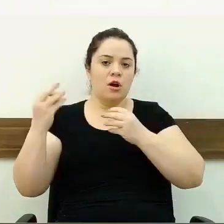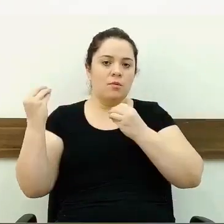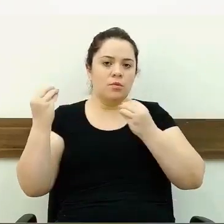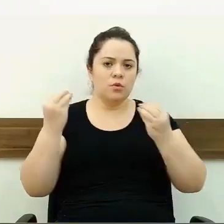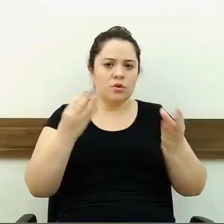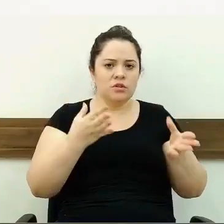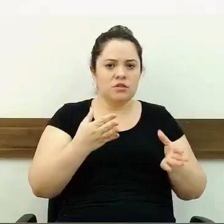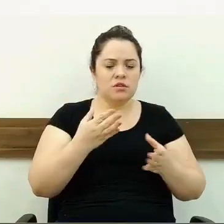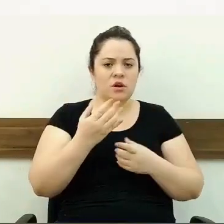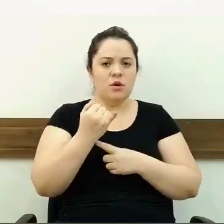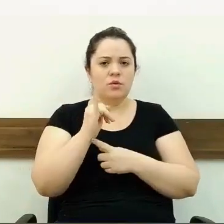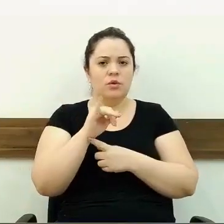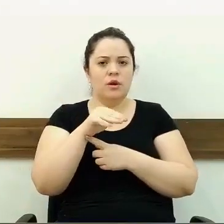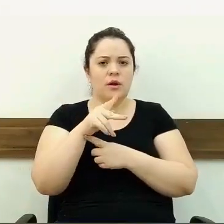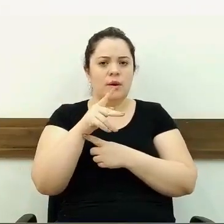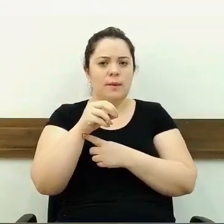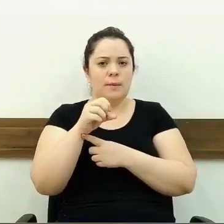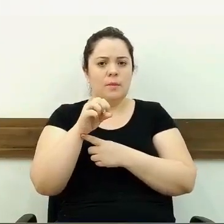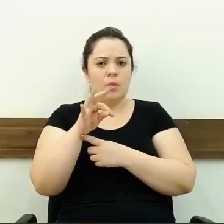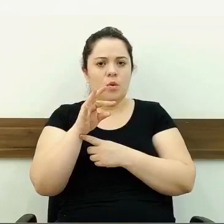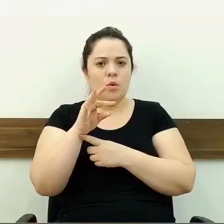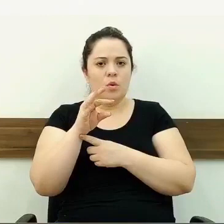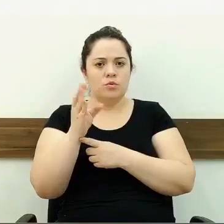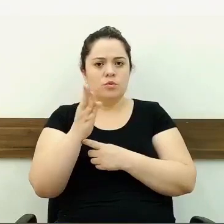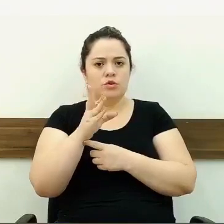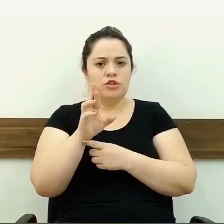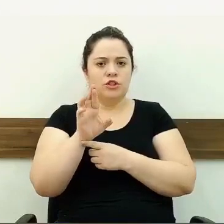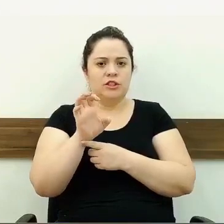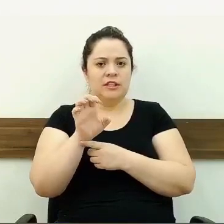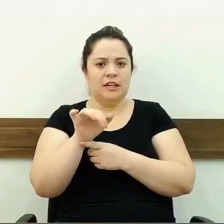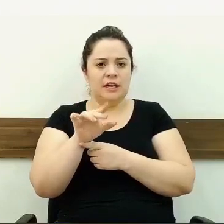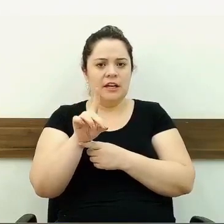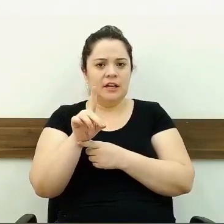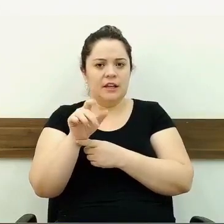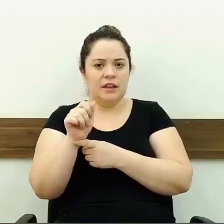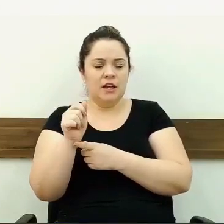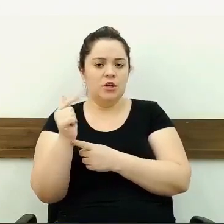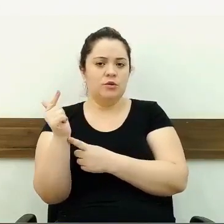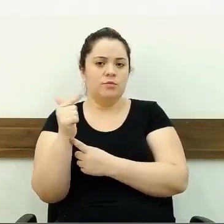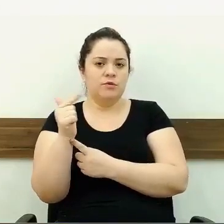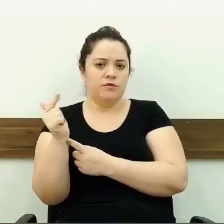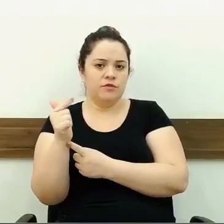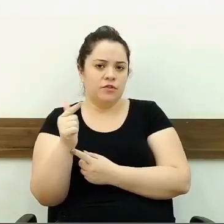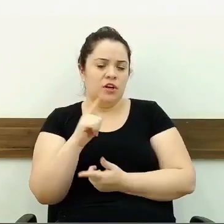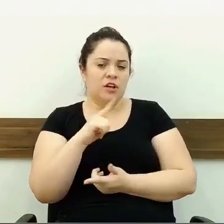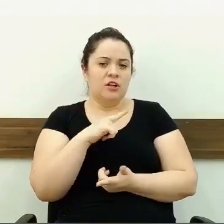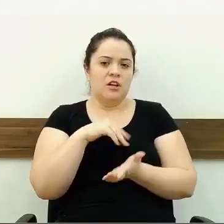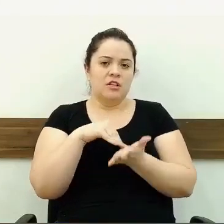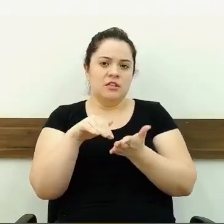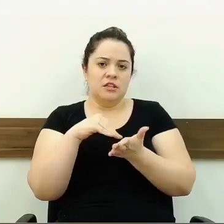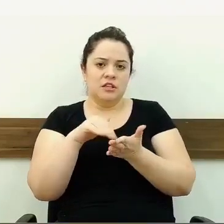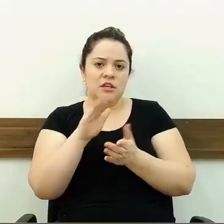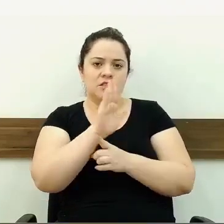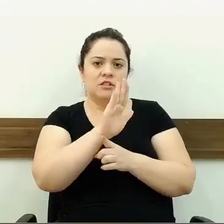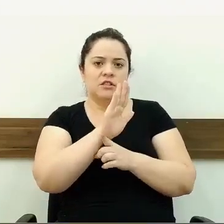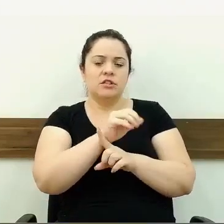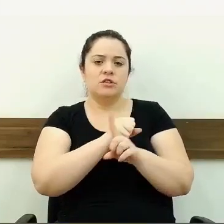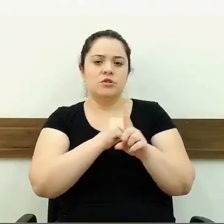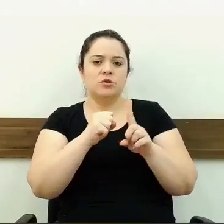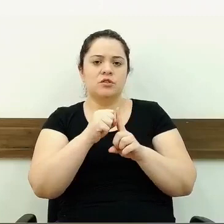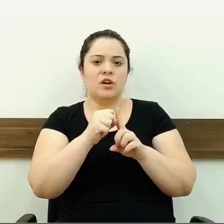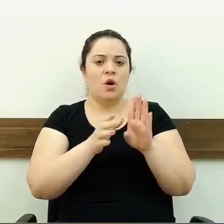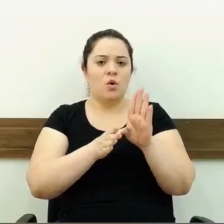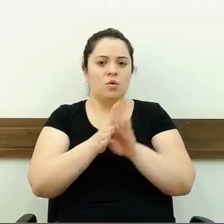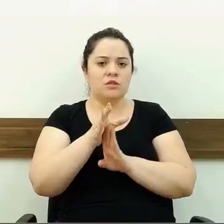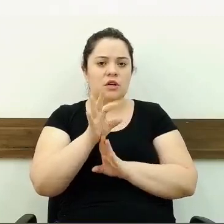de Renda 2022. Então, nós temos a Secretaria de Assistência Social, o Conselho Tutelar e o Conselho